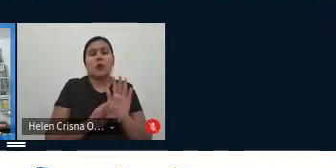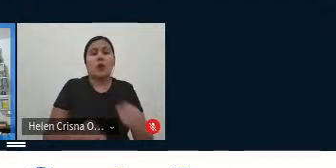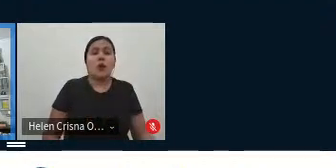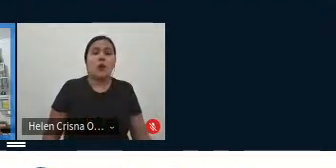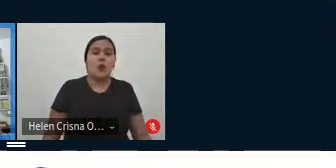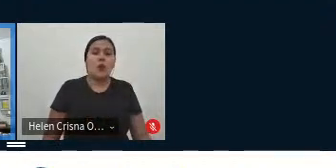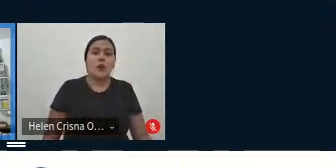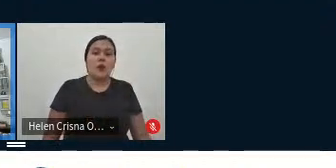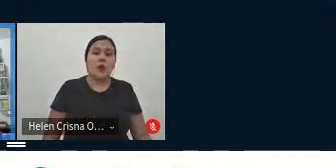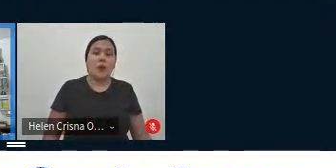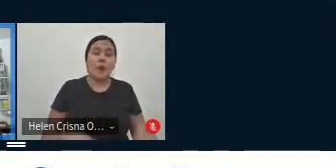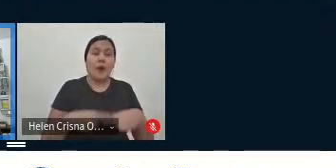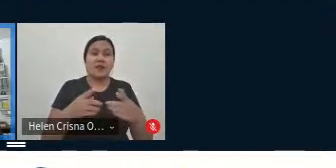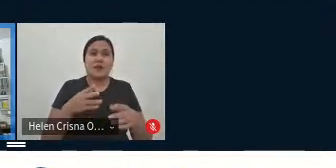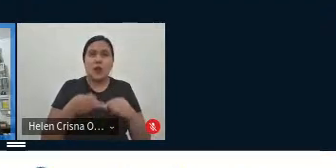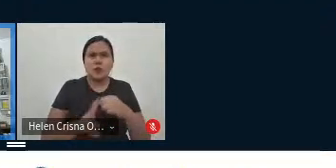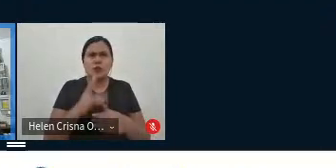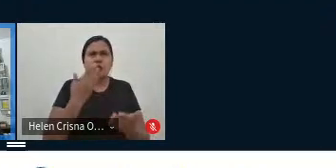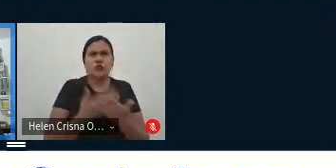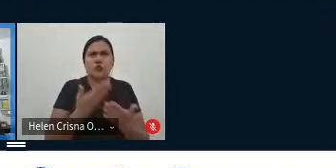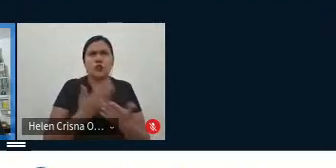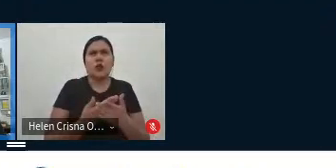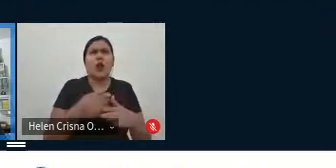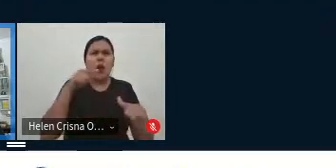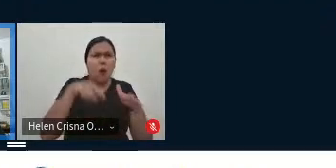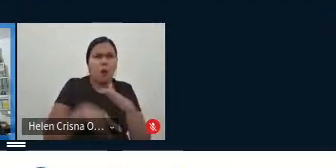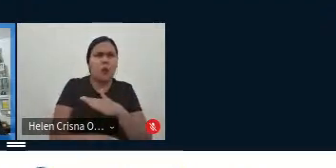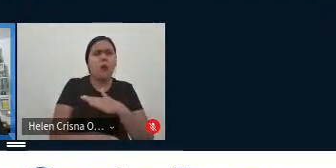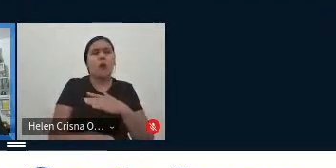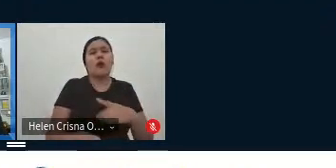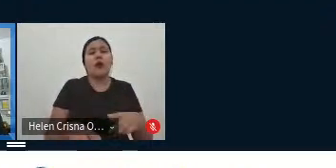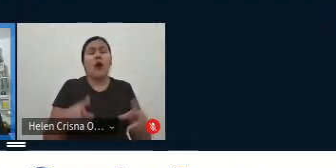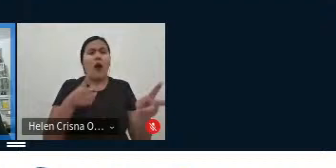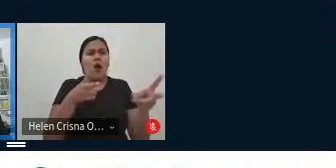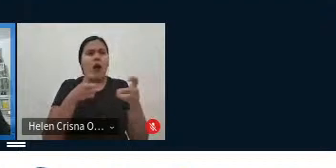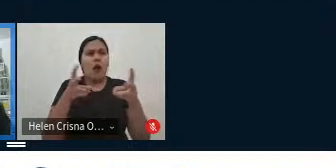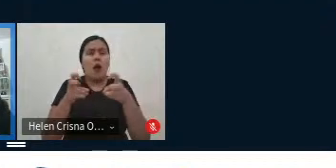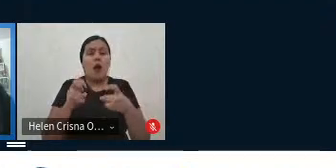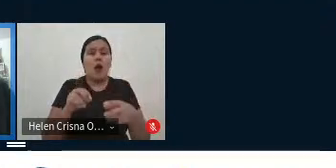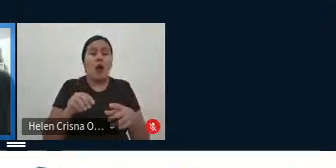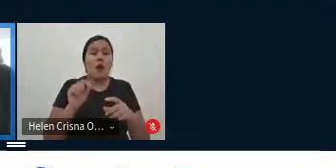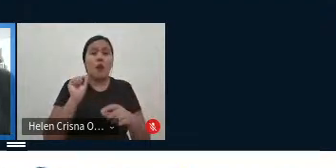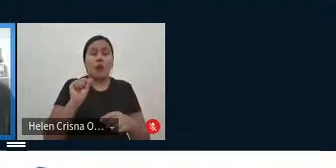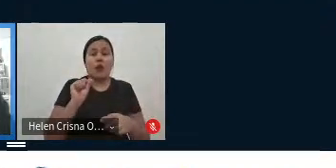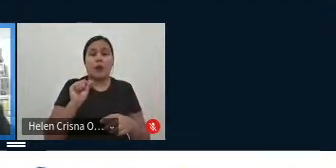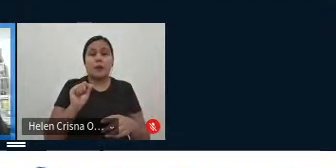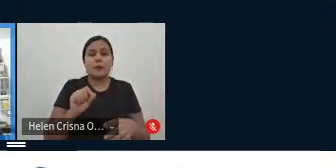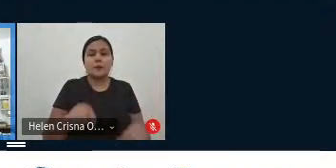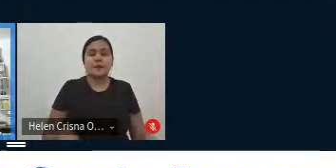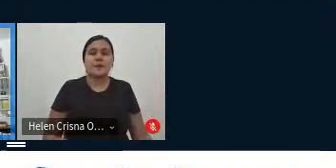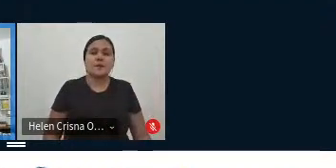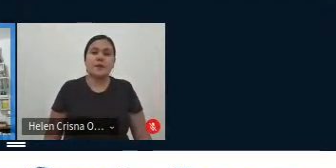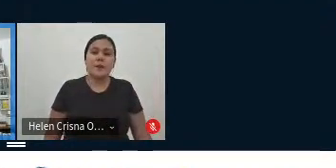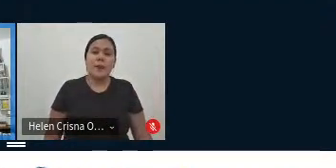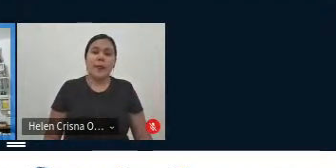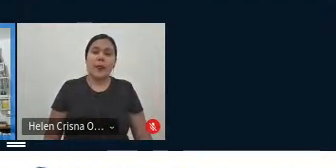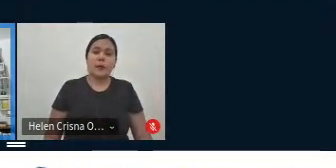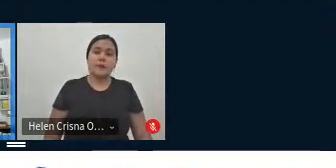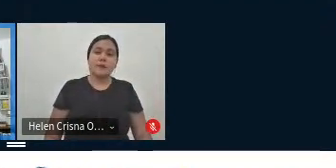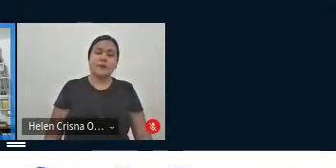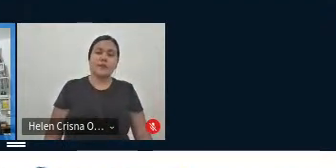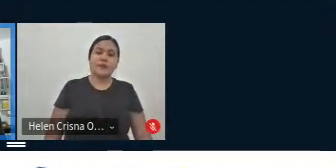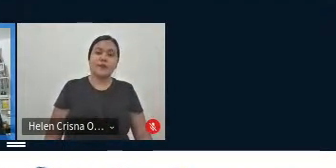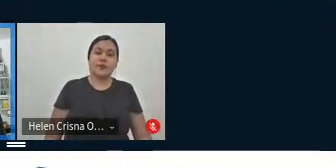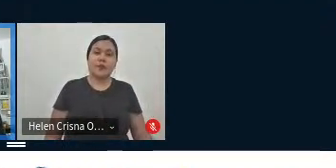como você vai estudando e aprofundando, você percebe as figuras alegóricas que ele coloca